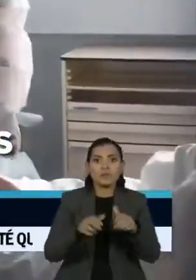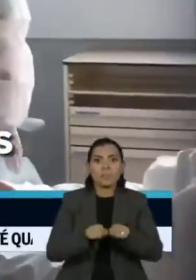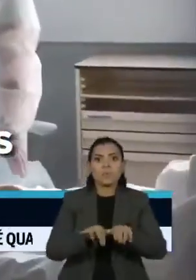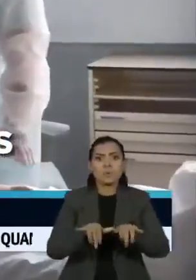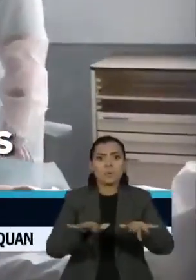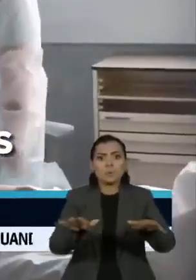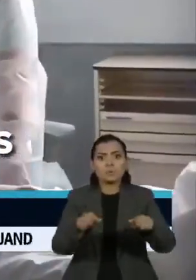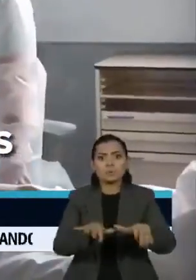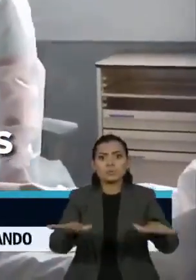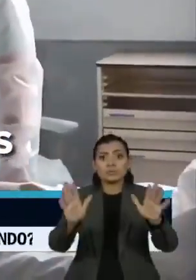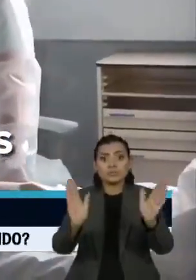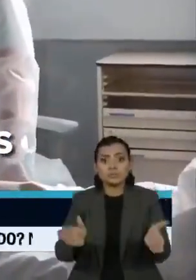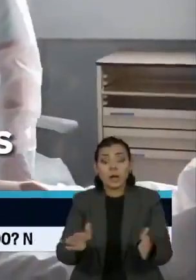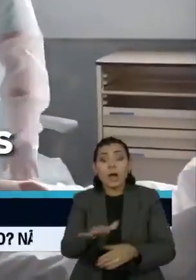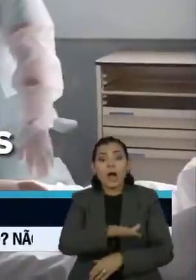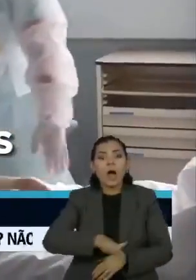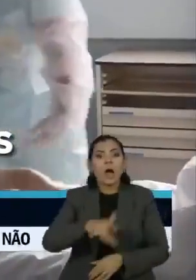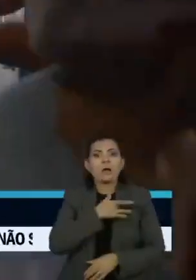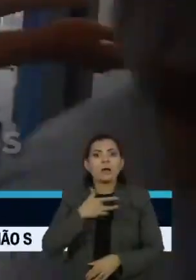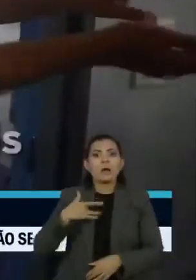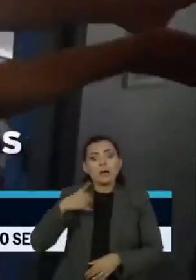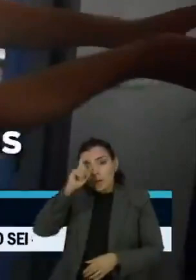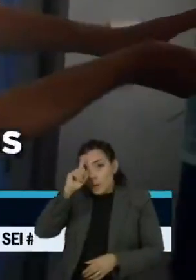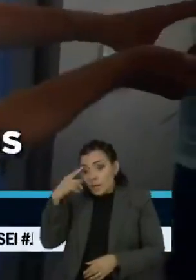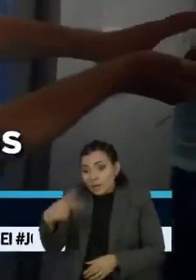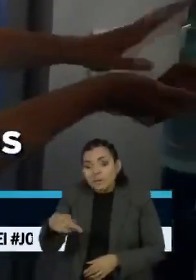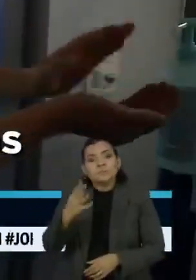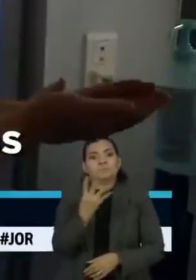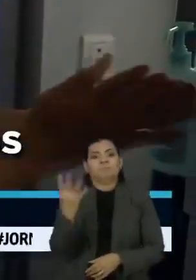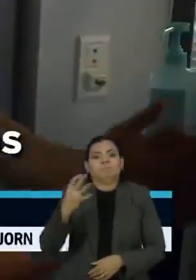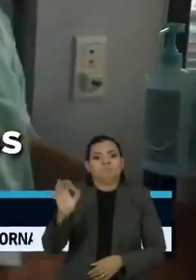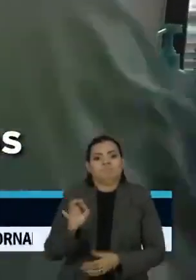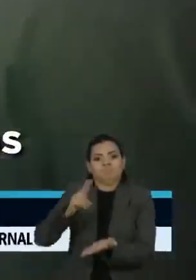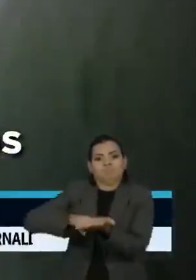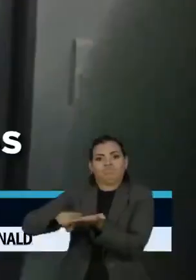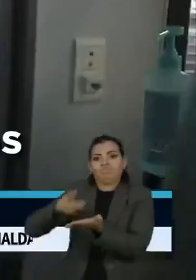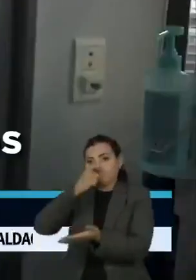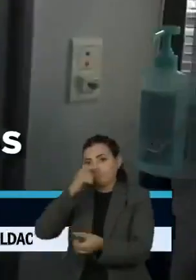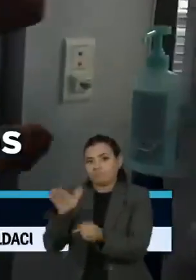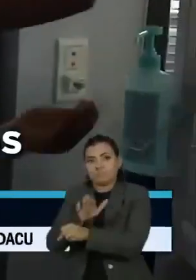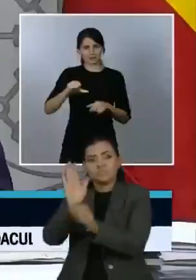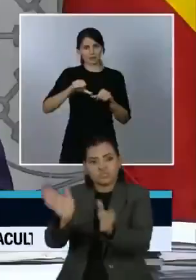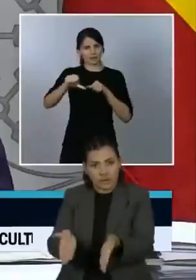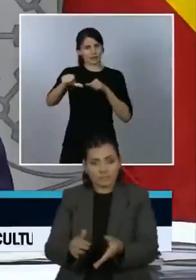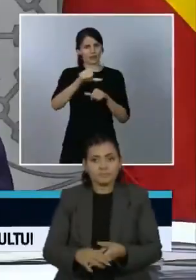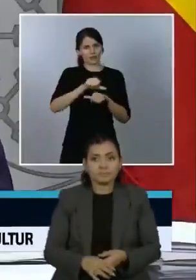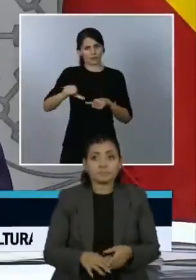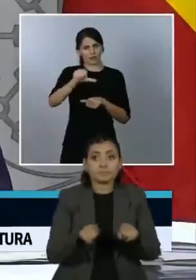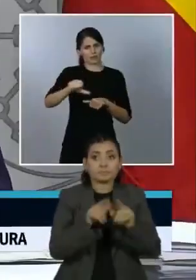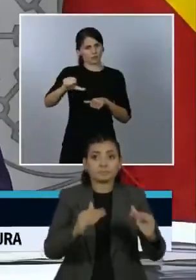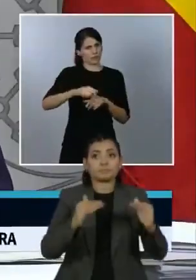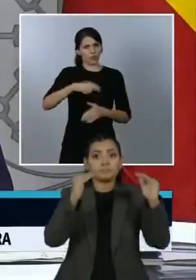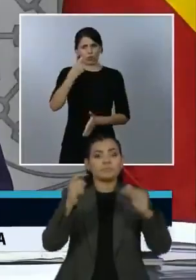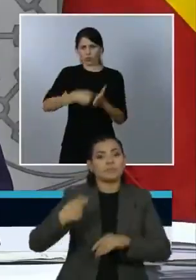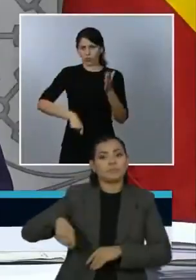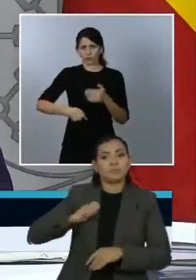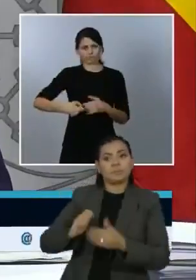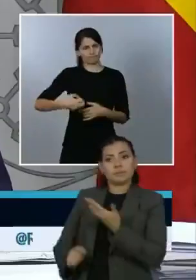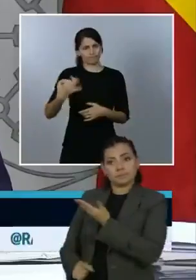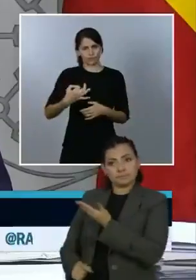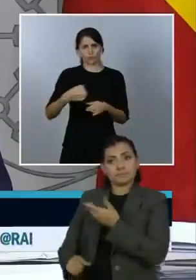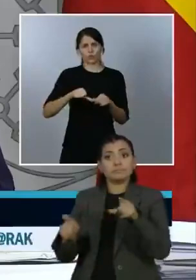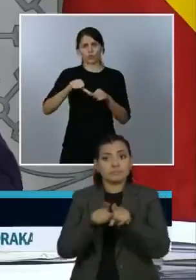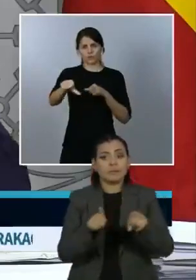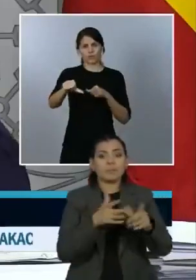rapidamente e o sistema hospitalar do país está com 44% dos leitos ocupados. As autoridades espanholas também